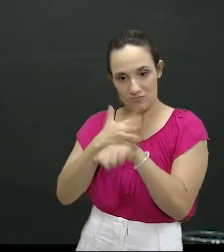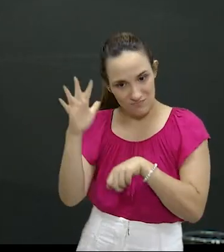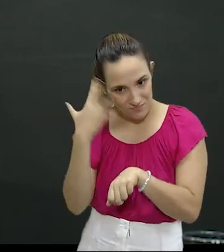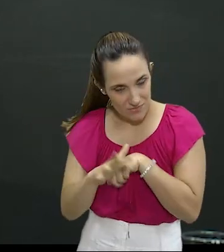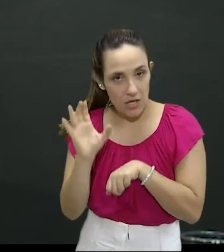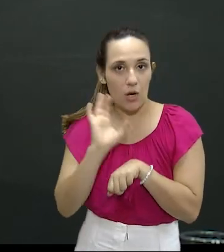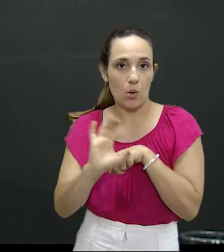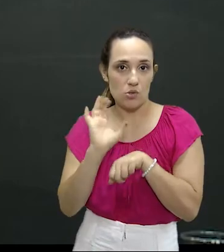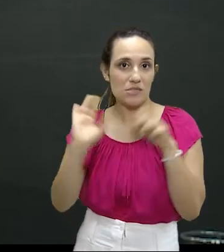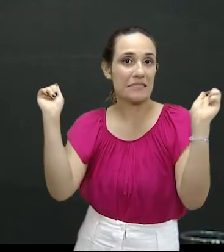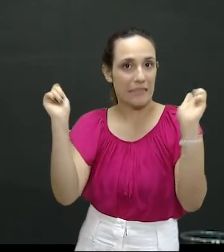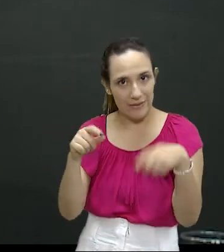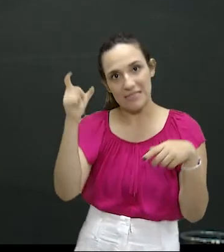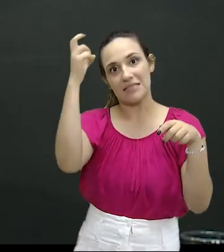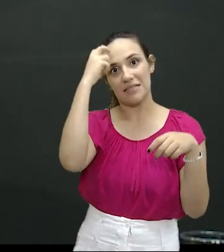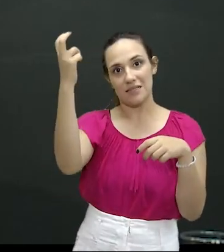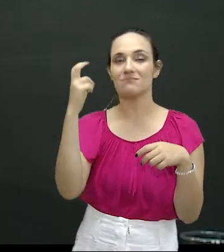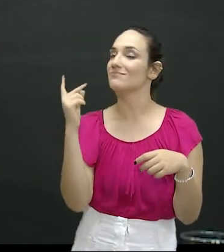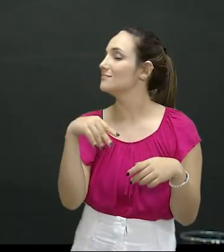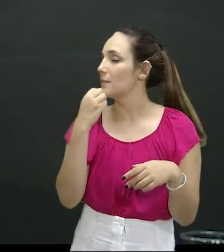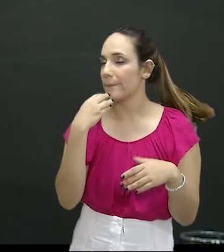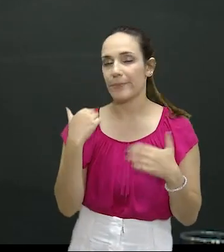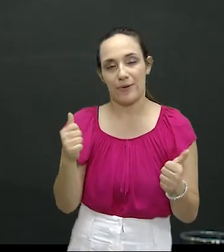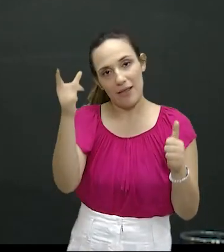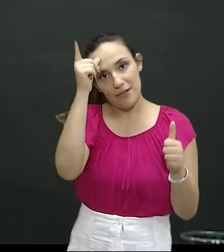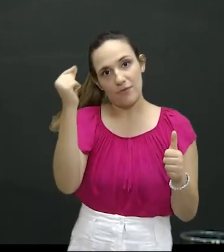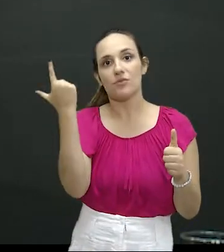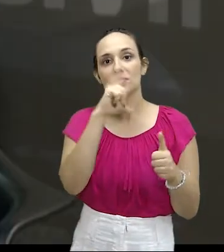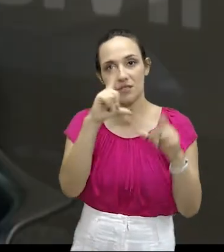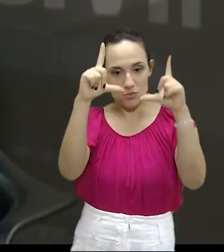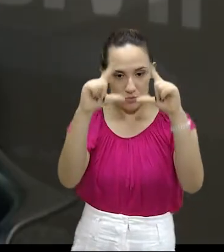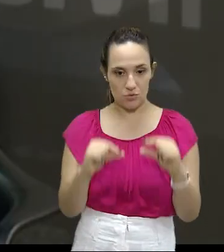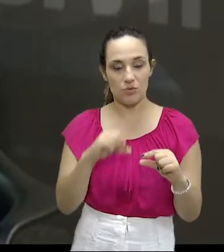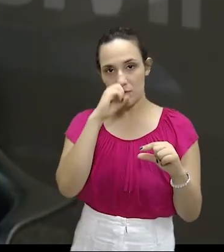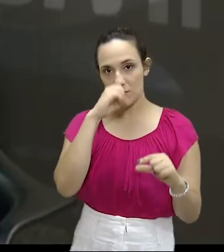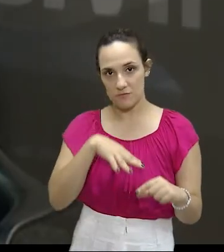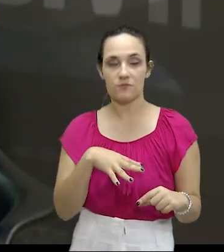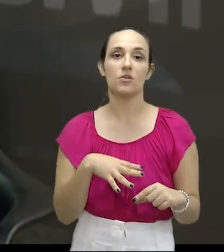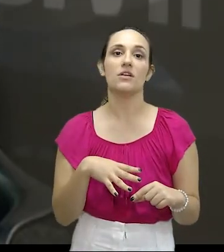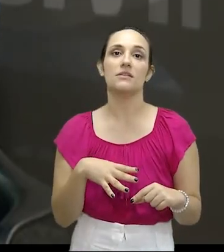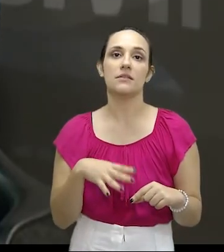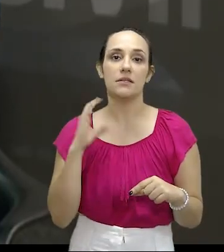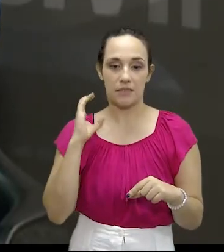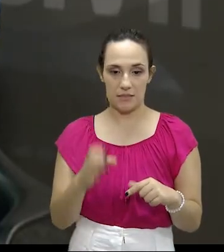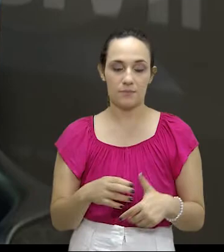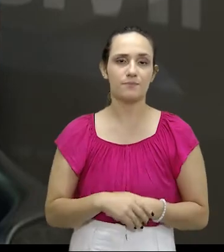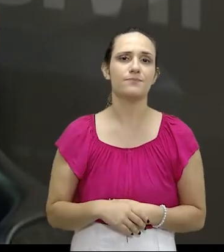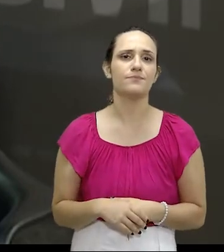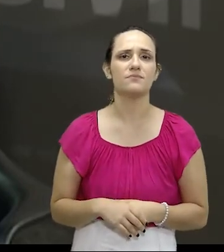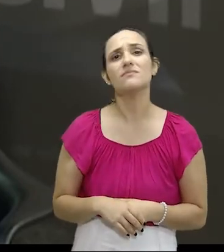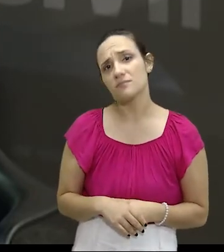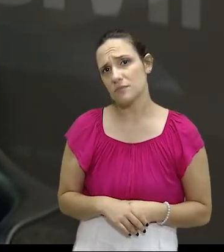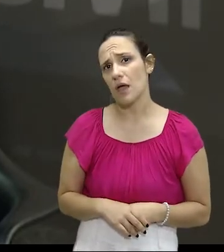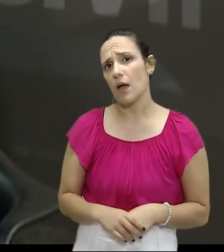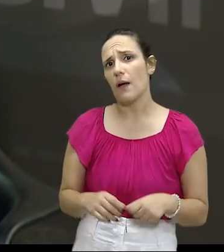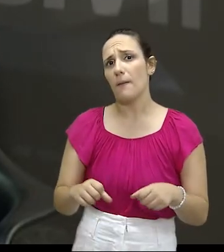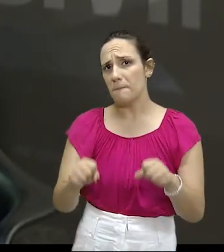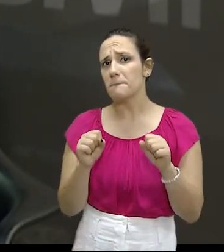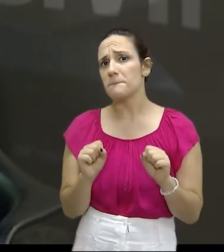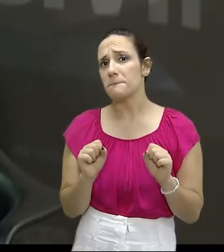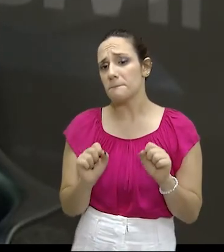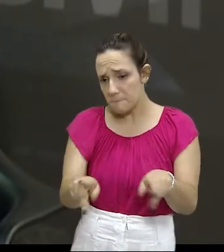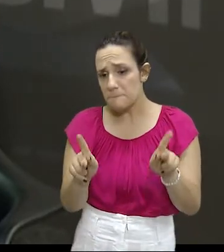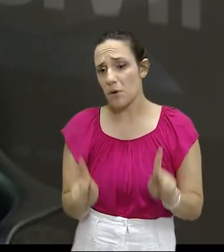é crucial para obtermos êxito ali no enfrentamento à criminalidade. Doutor, e a população? Ela pode ajudar a Defron